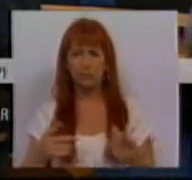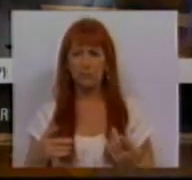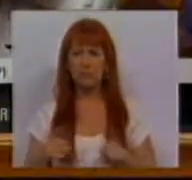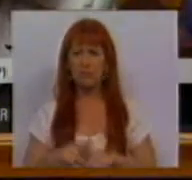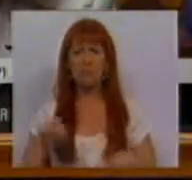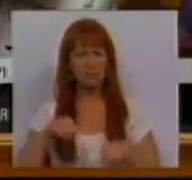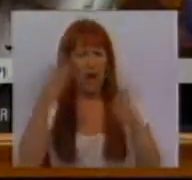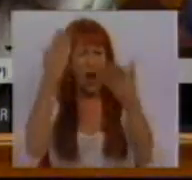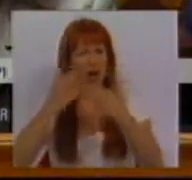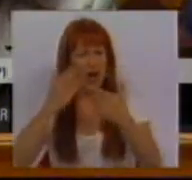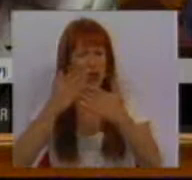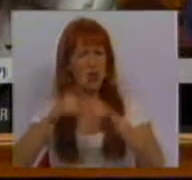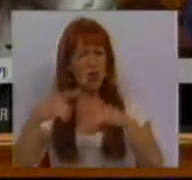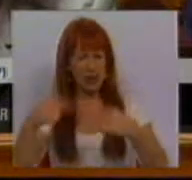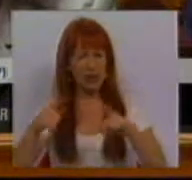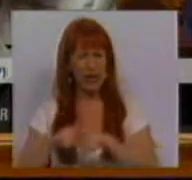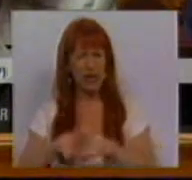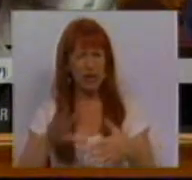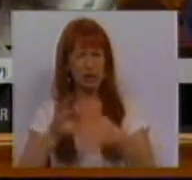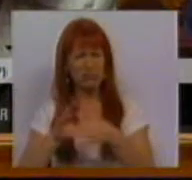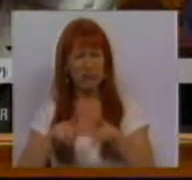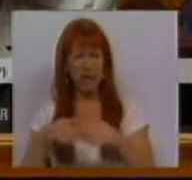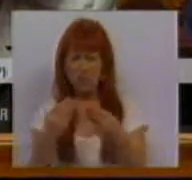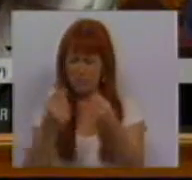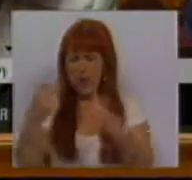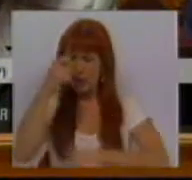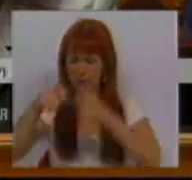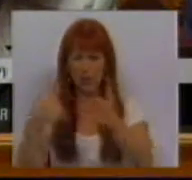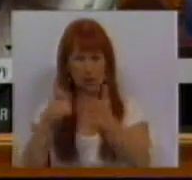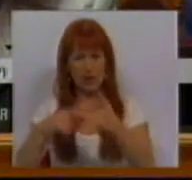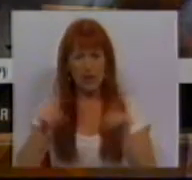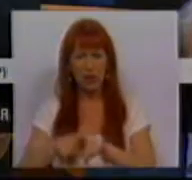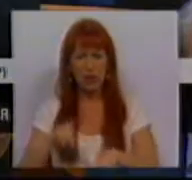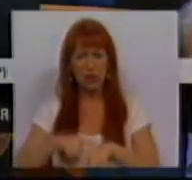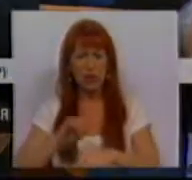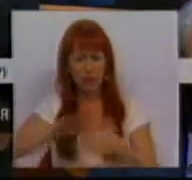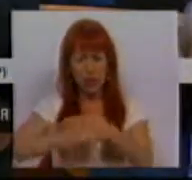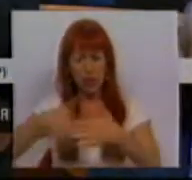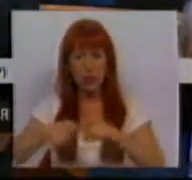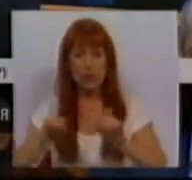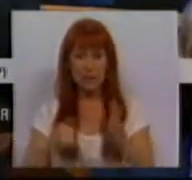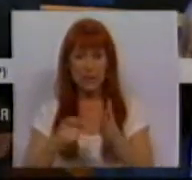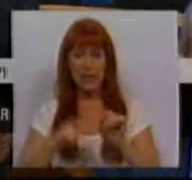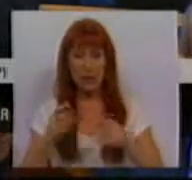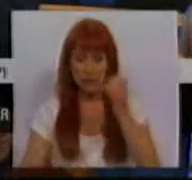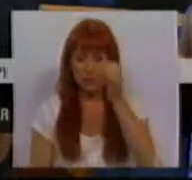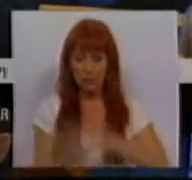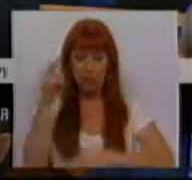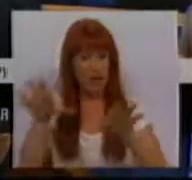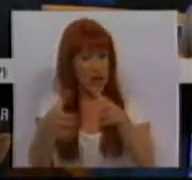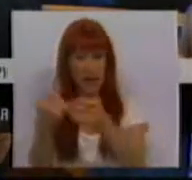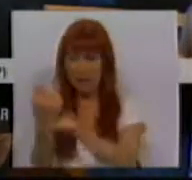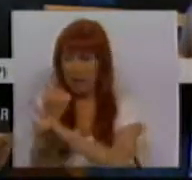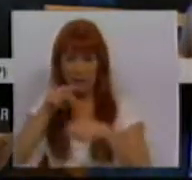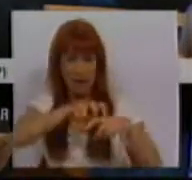será que as escolas têm sido dotadas dos meios humanos e dos tempos nos horários necessários à constituição destas